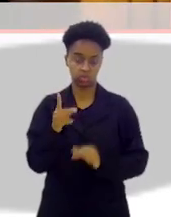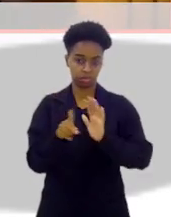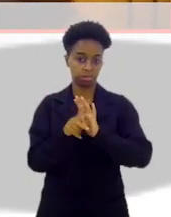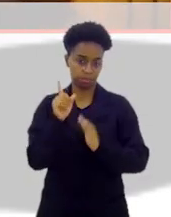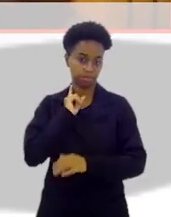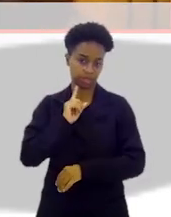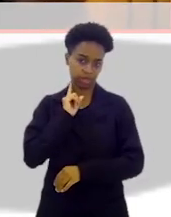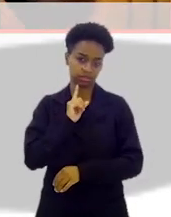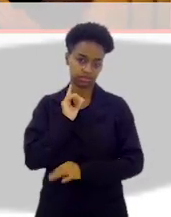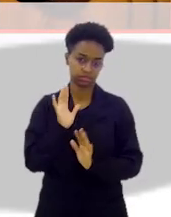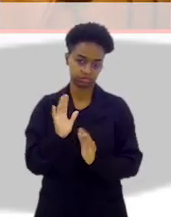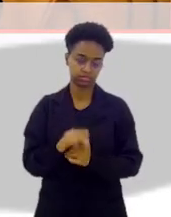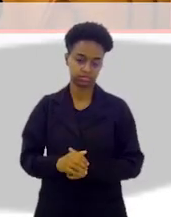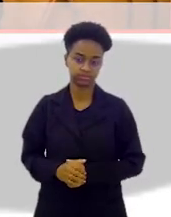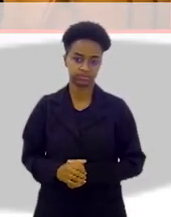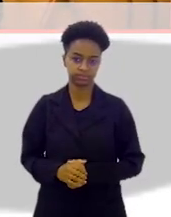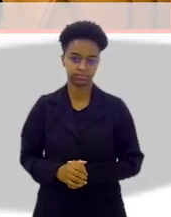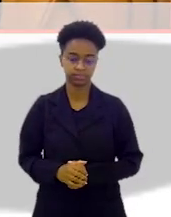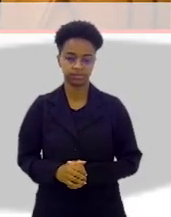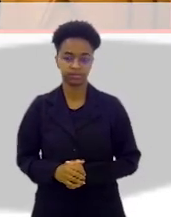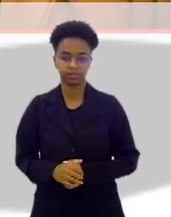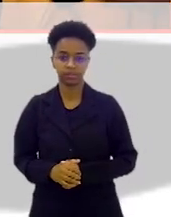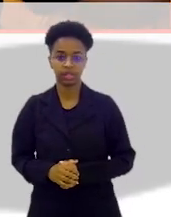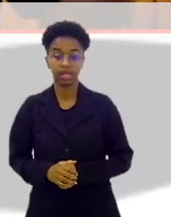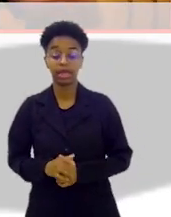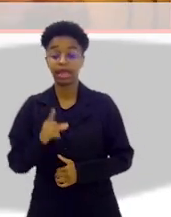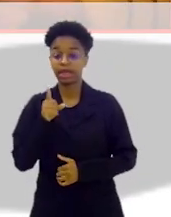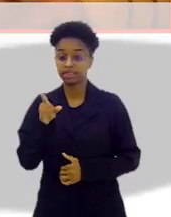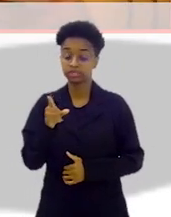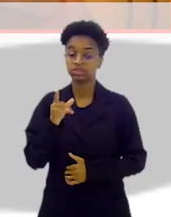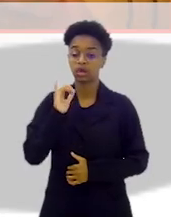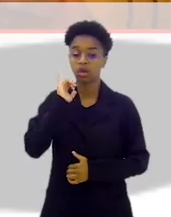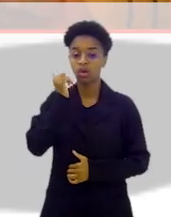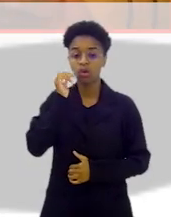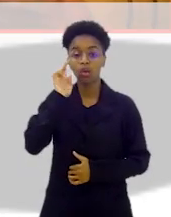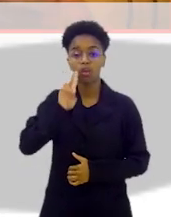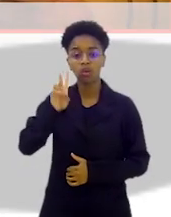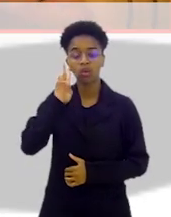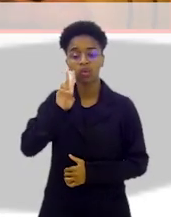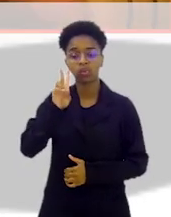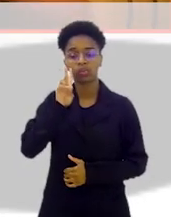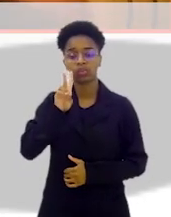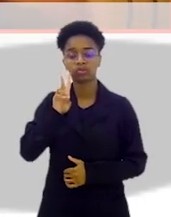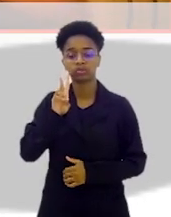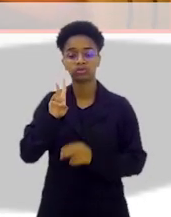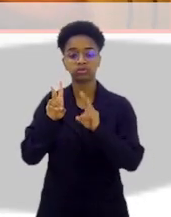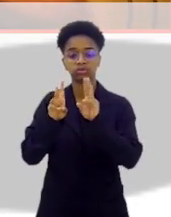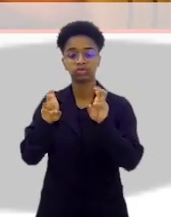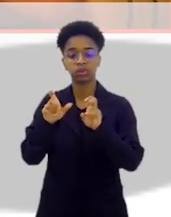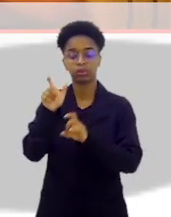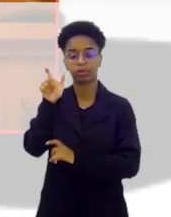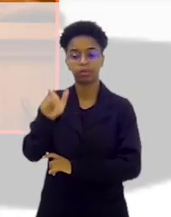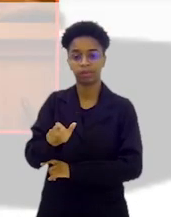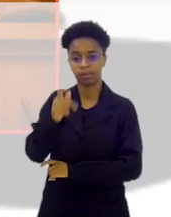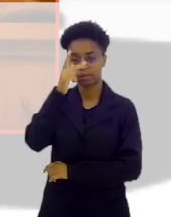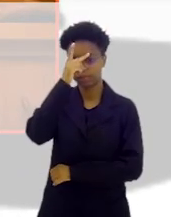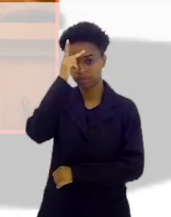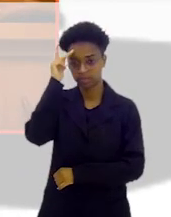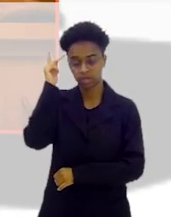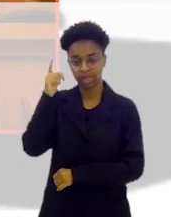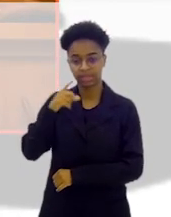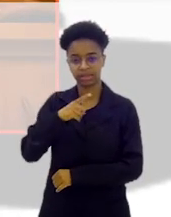são mineiros. Esses dois últimos são mineiros. Esse aqui conta a história de um cidadão